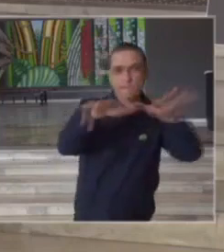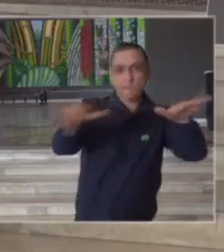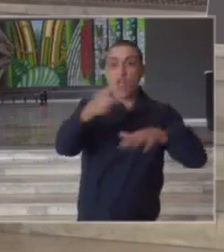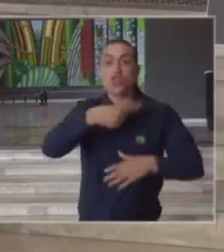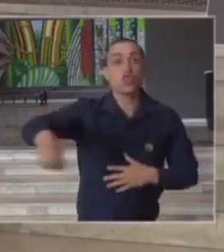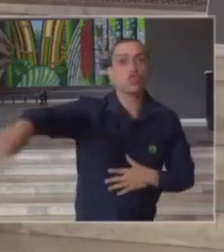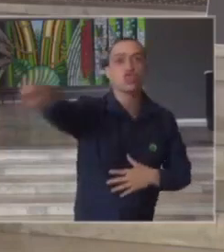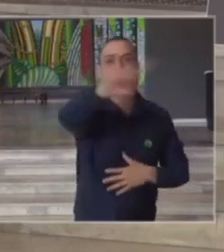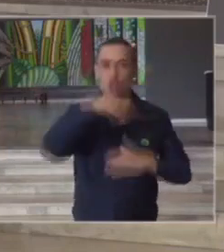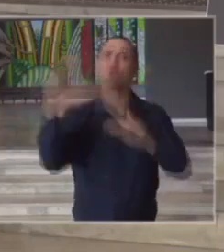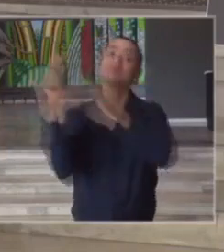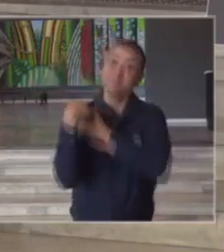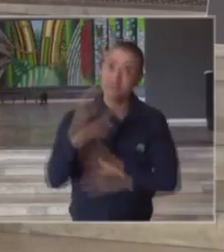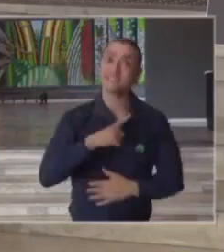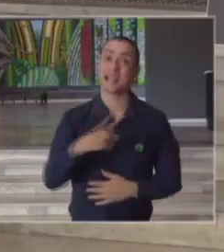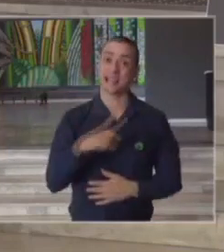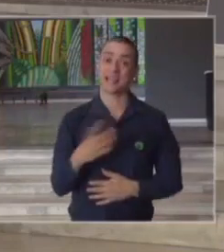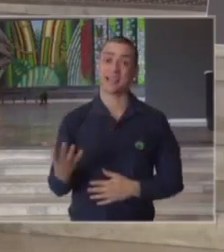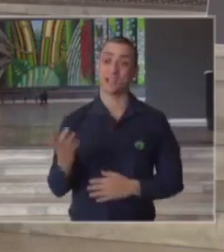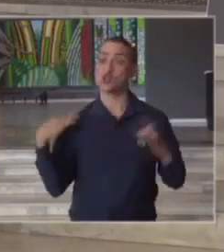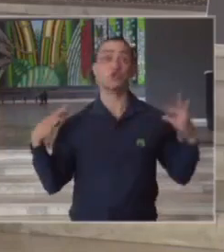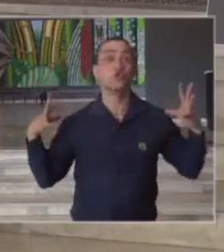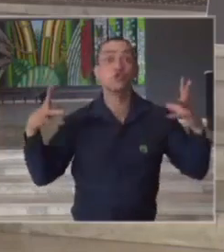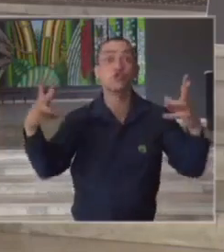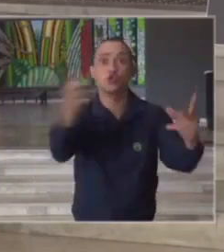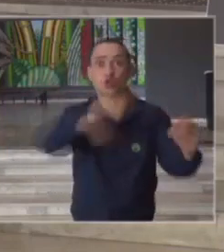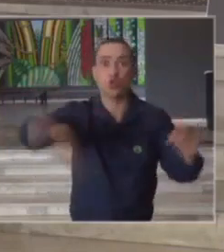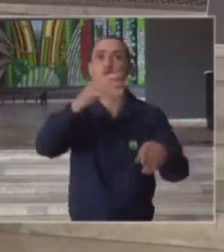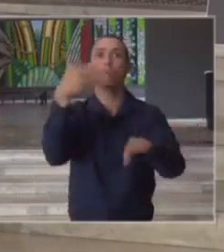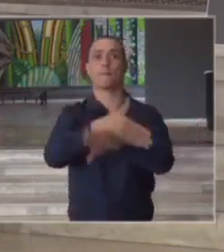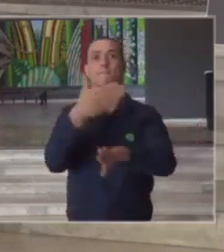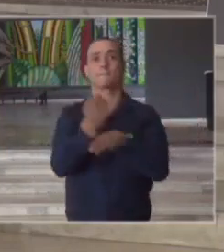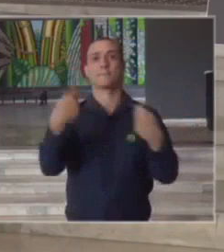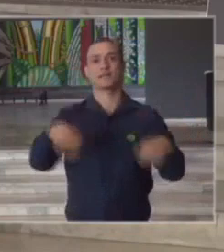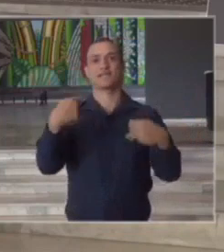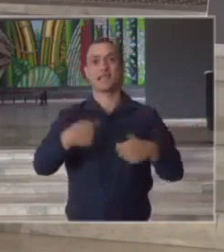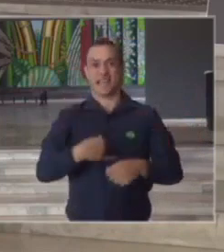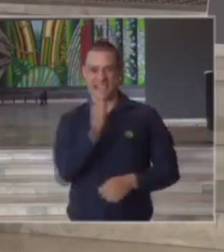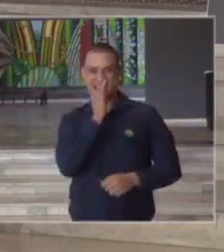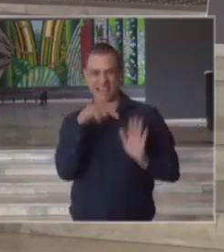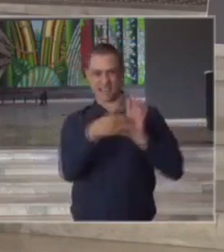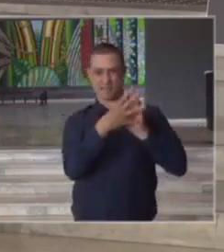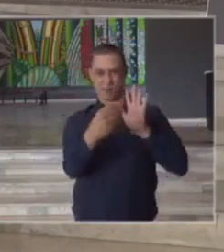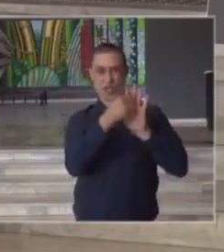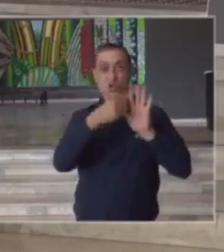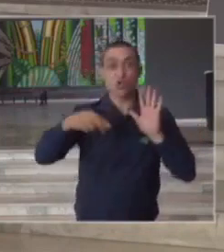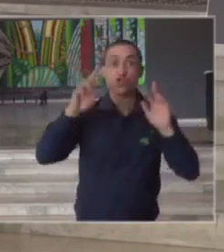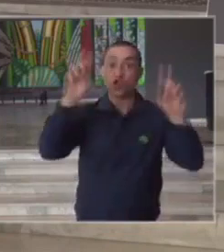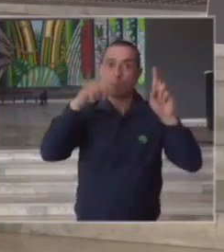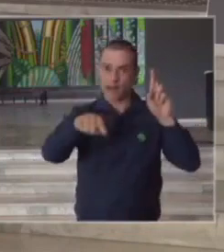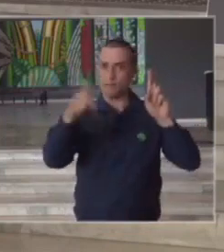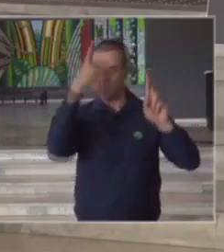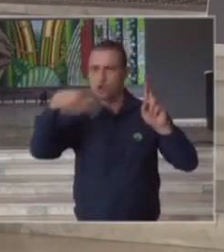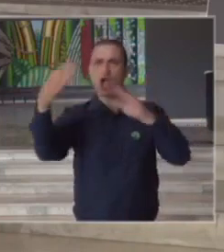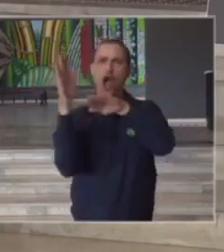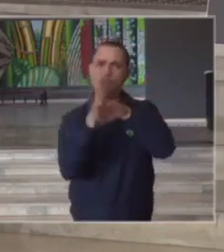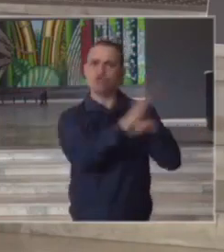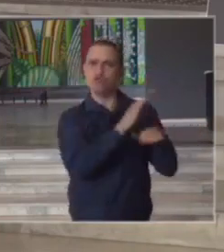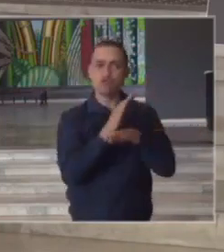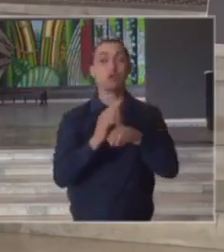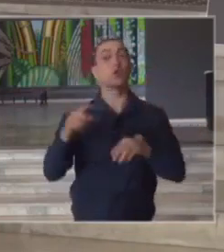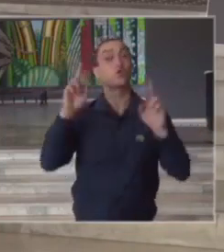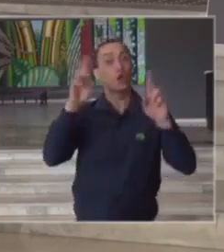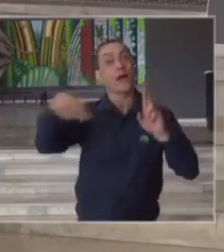papel todos nós precisamos participar e este exemplo a gente espera que possa ser seguido por muitas